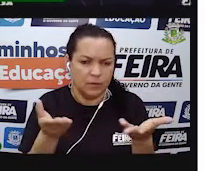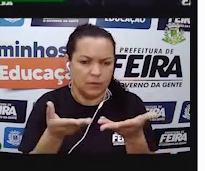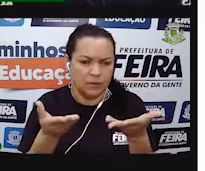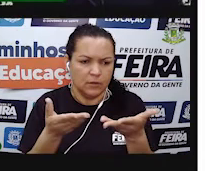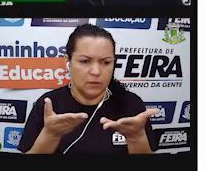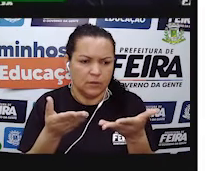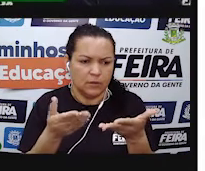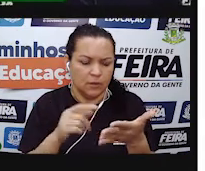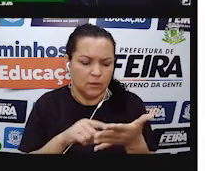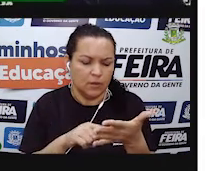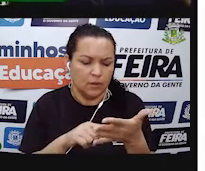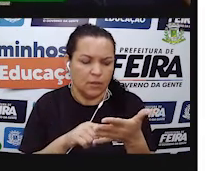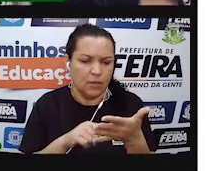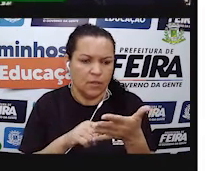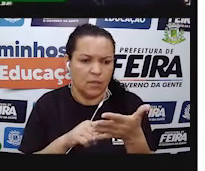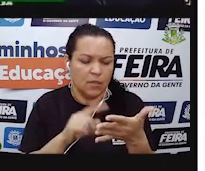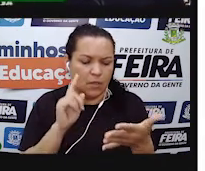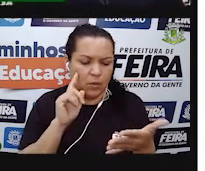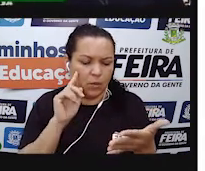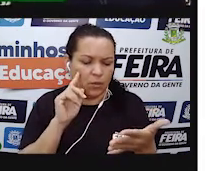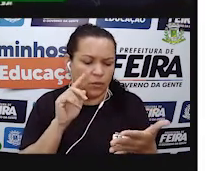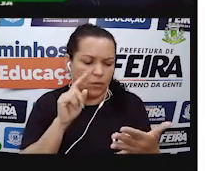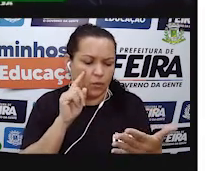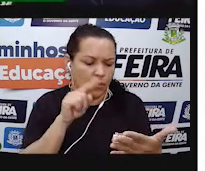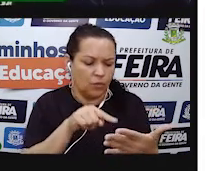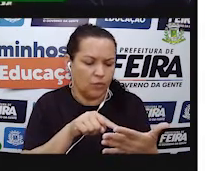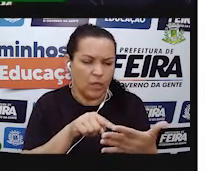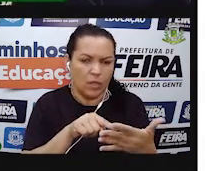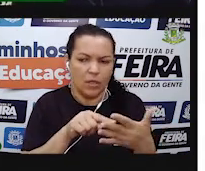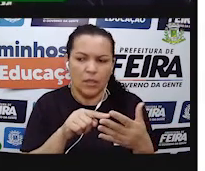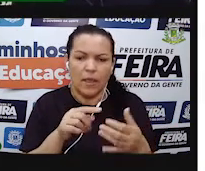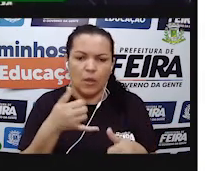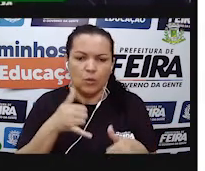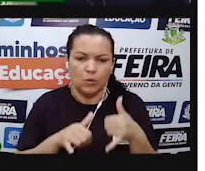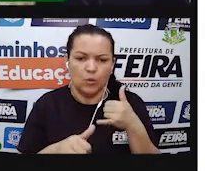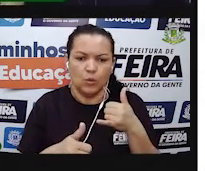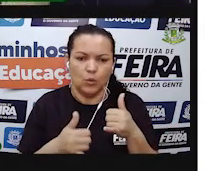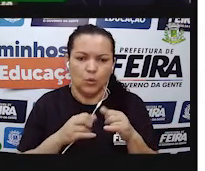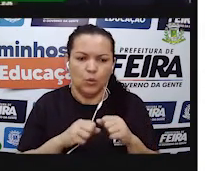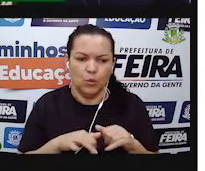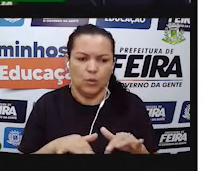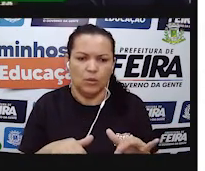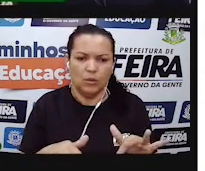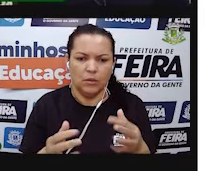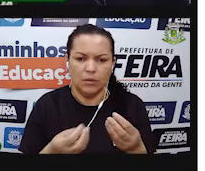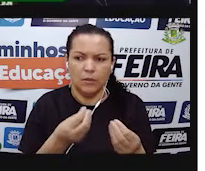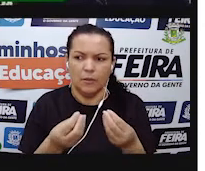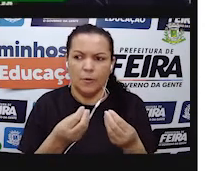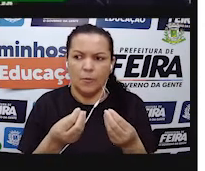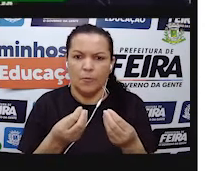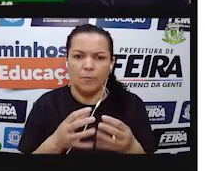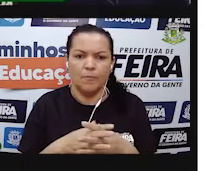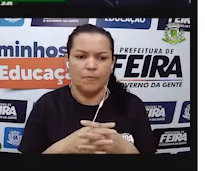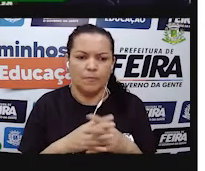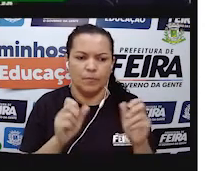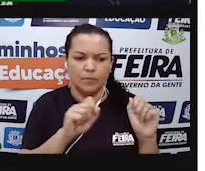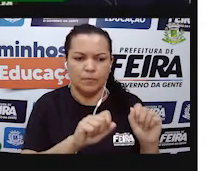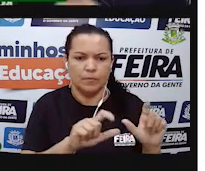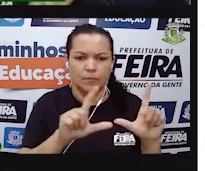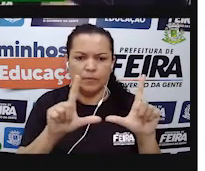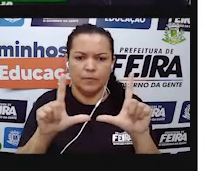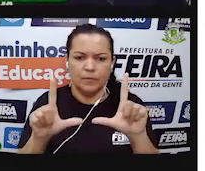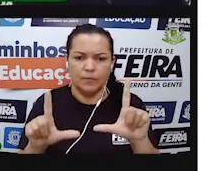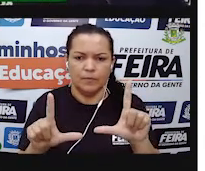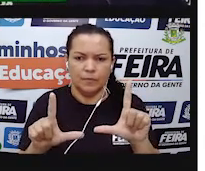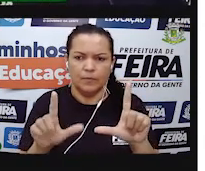olhe tudo, tá bom? Só que nessa aula, a gente vai dar um foco para a parte de consumo de energia elétrica.